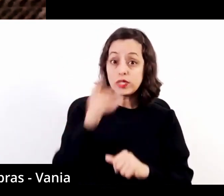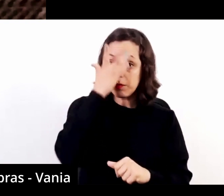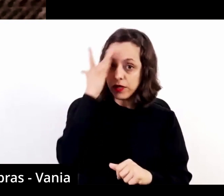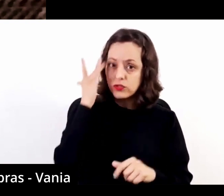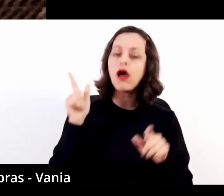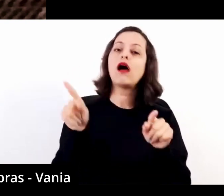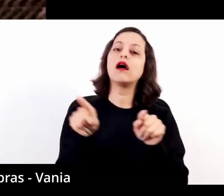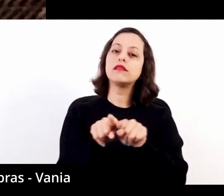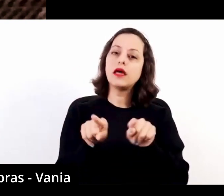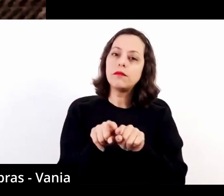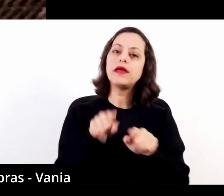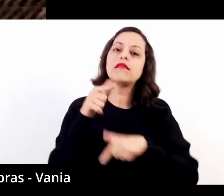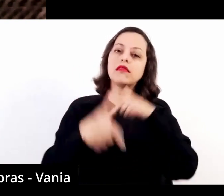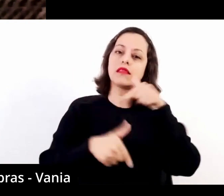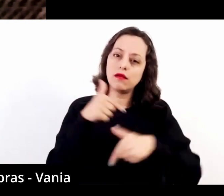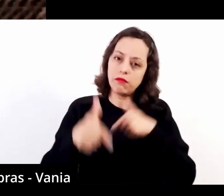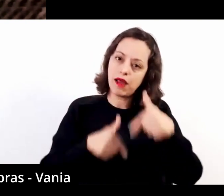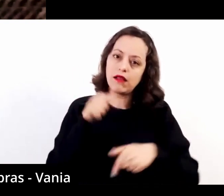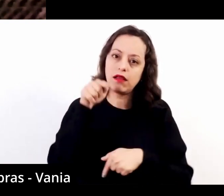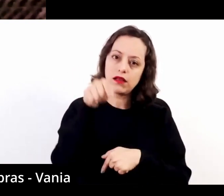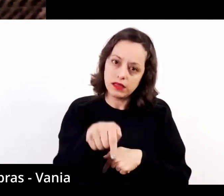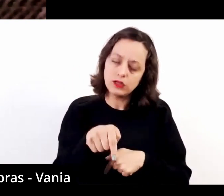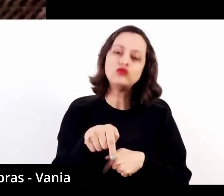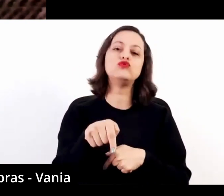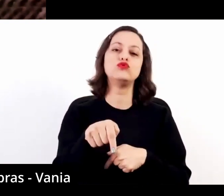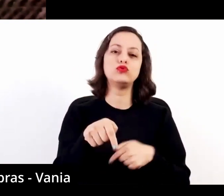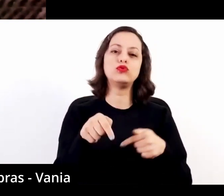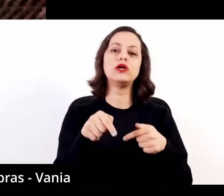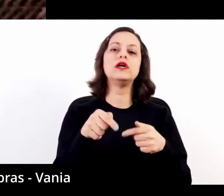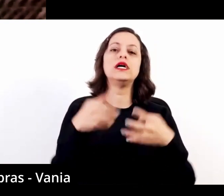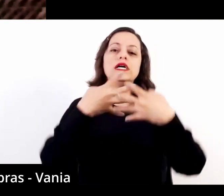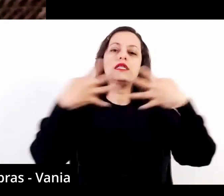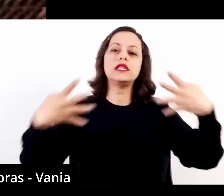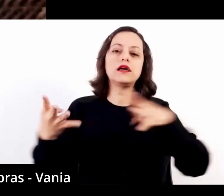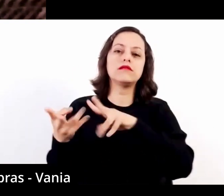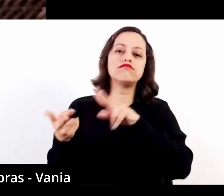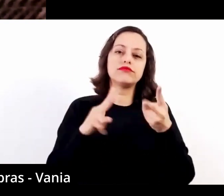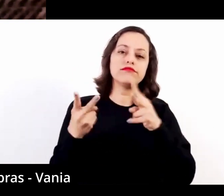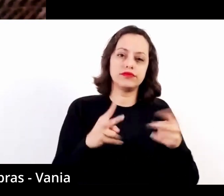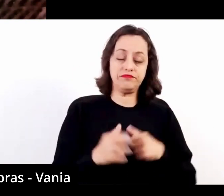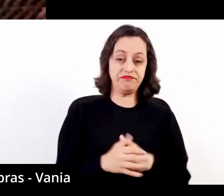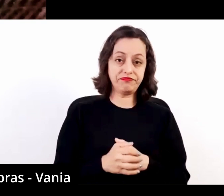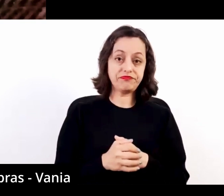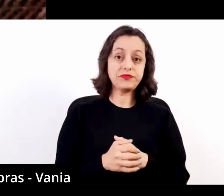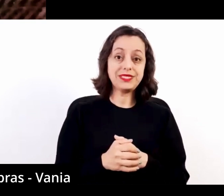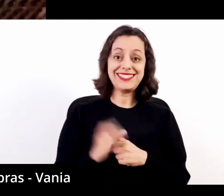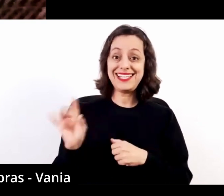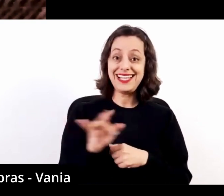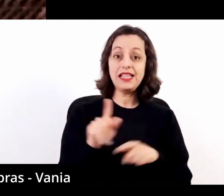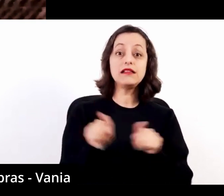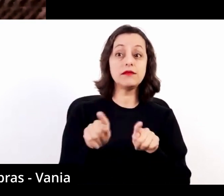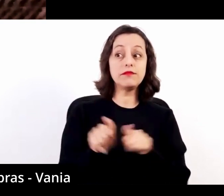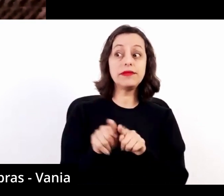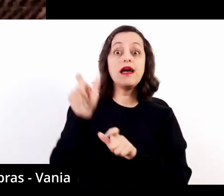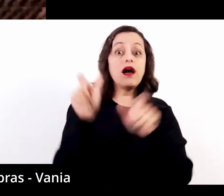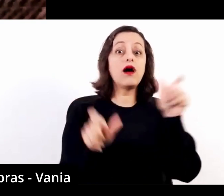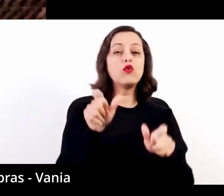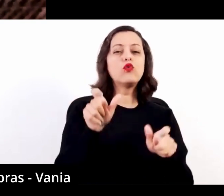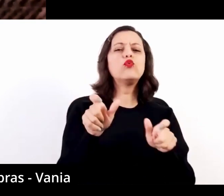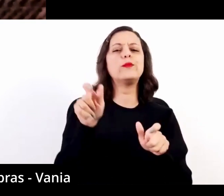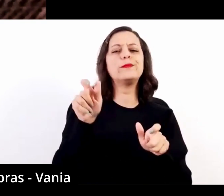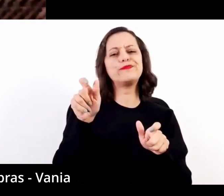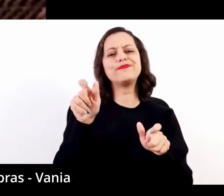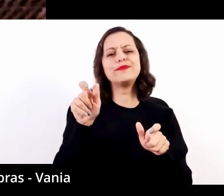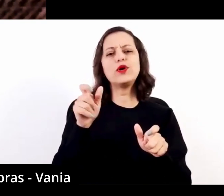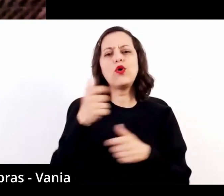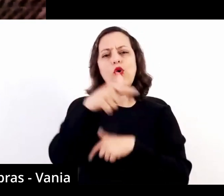citados se encontram dentro dessa categoria, não só o Miguel Llobet e o John Williams, mas os personagens coetâneos que estavam ali